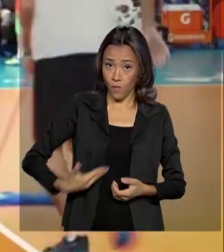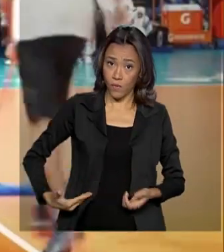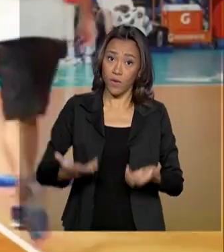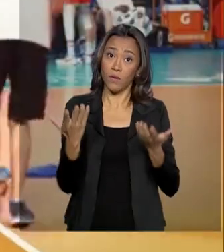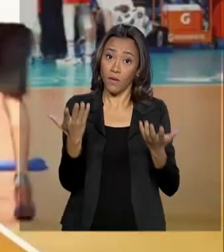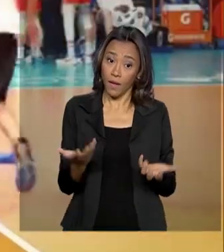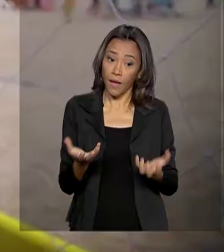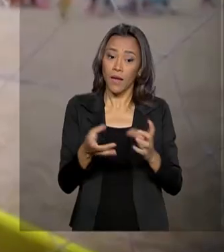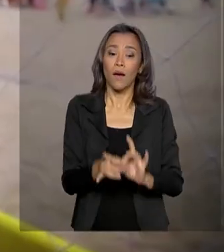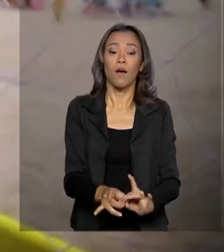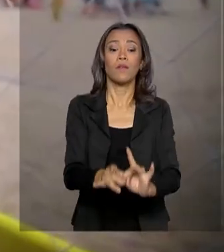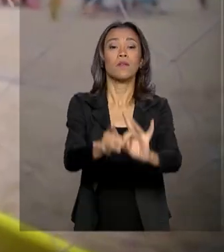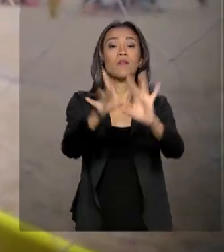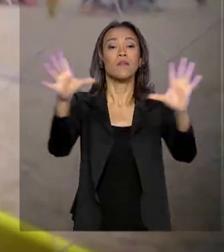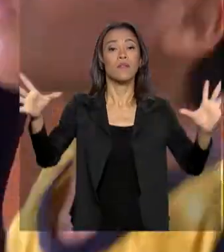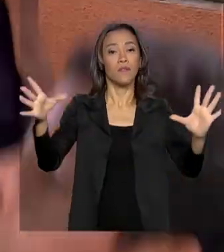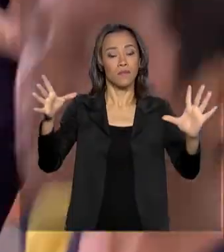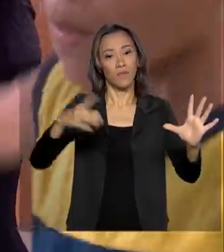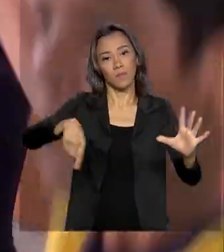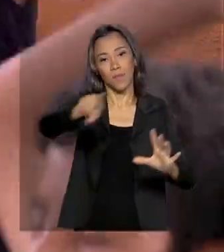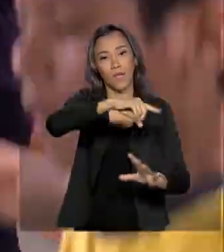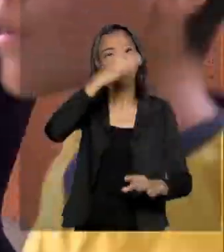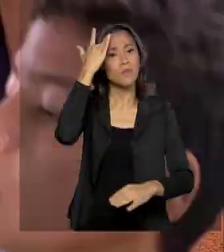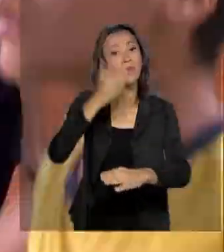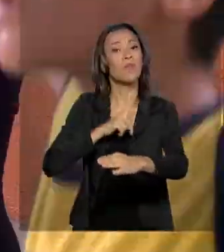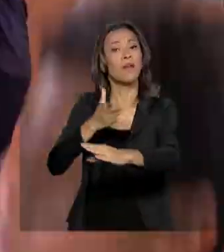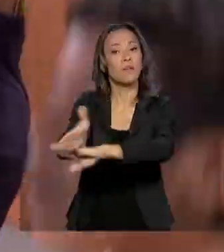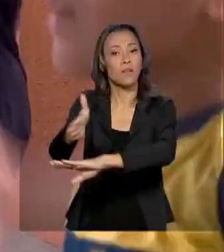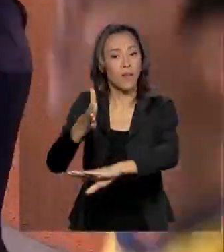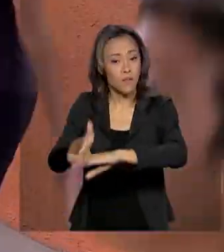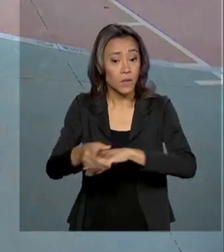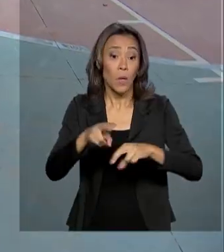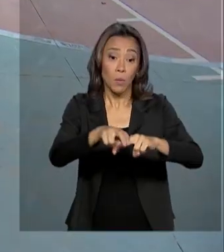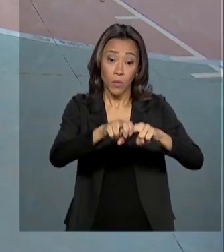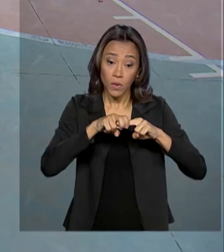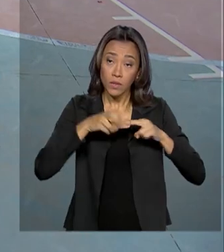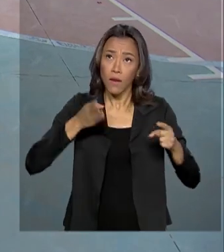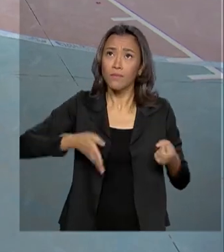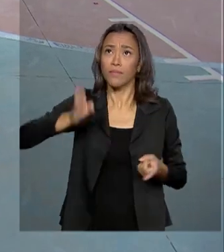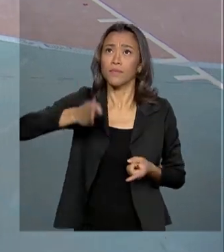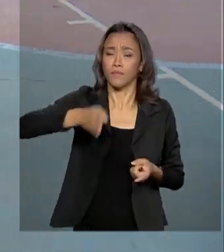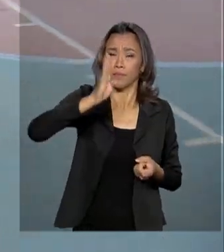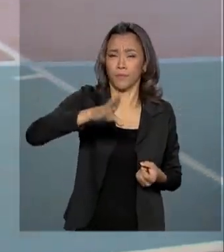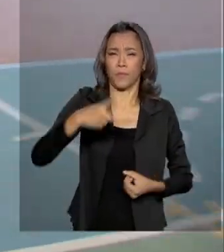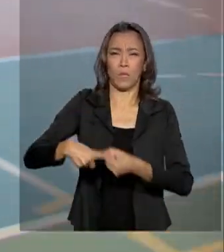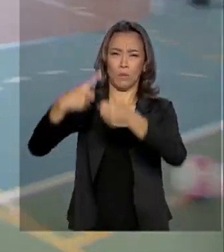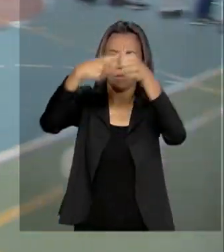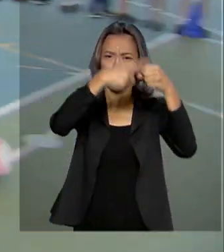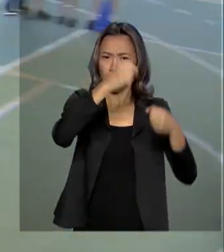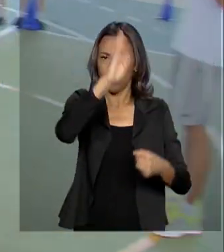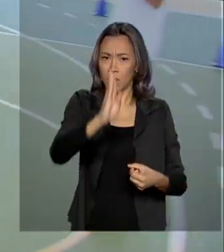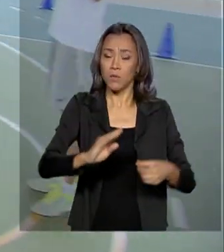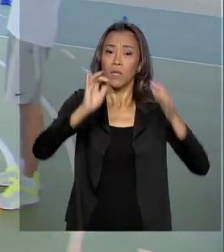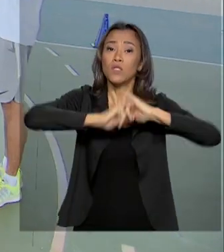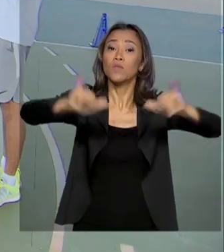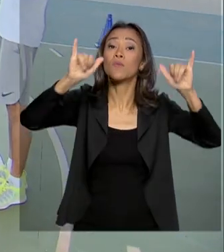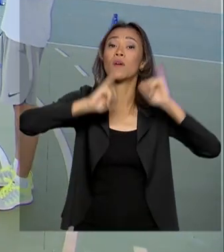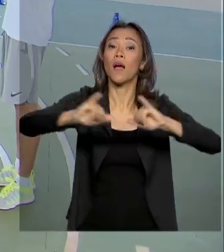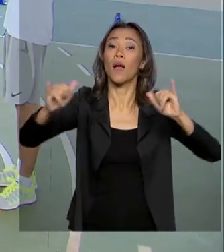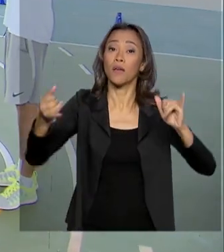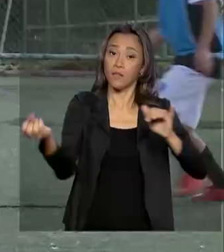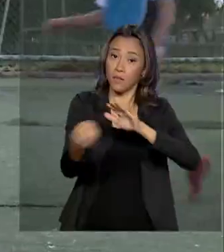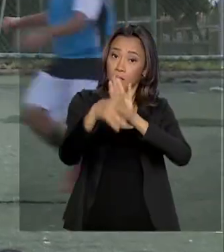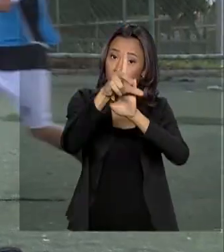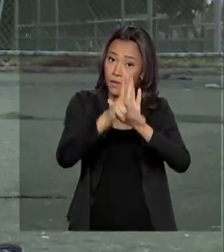o acesso a essa ferramenta. Para isso, vai percorrer municípios brasileiros para divulgar a legislação e dar